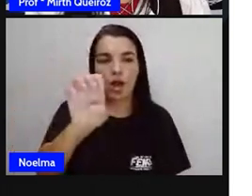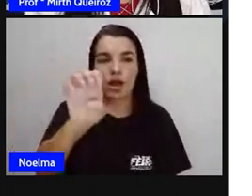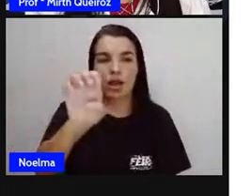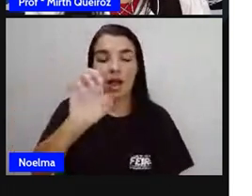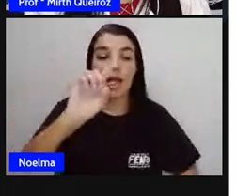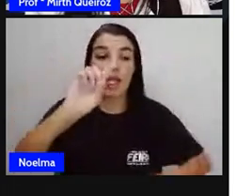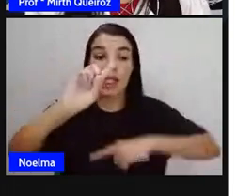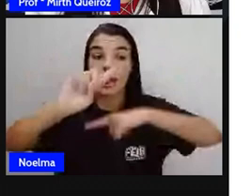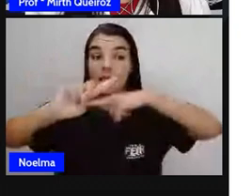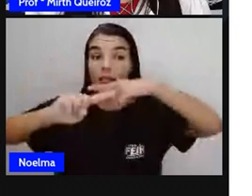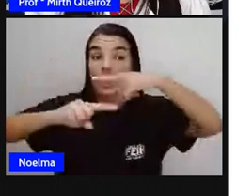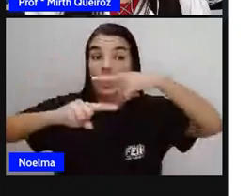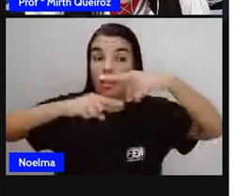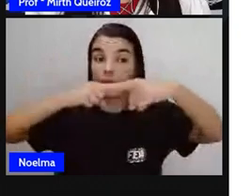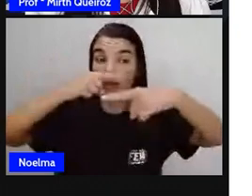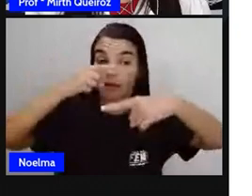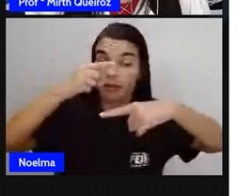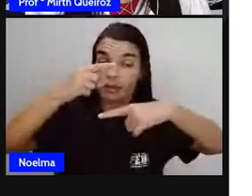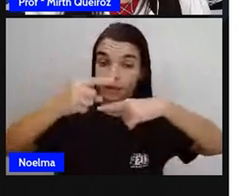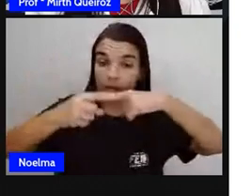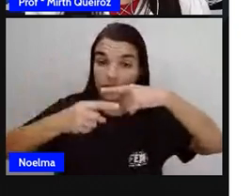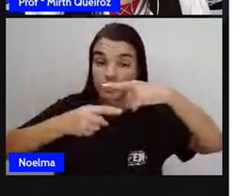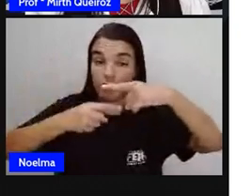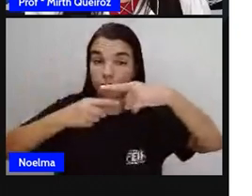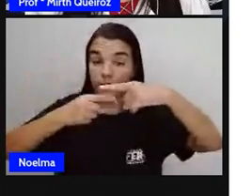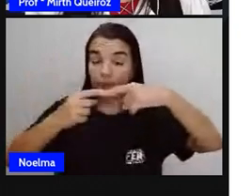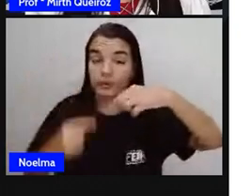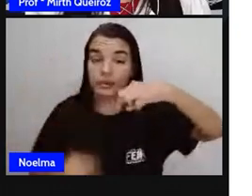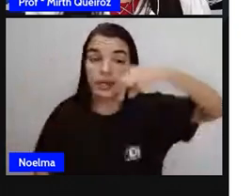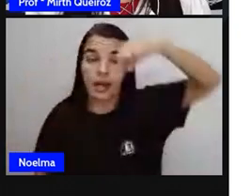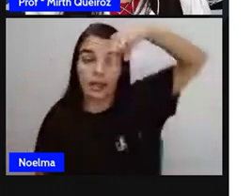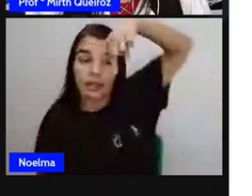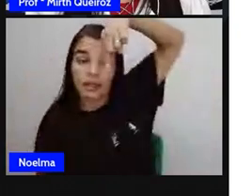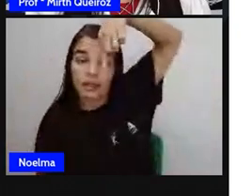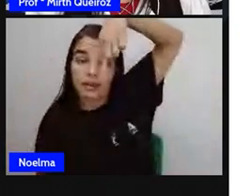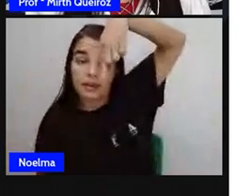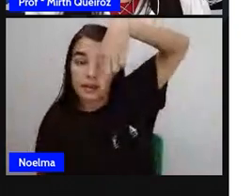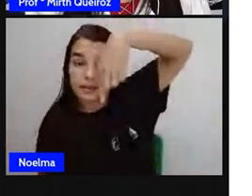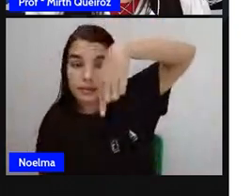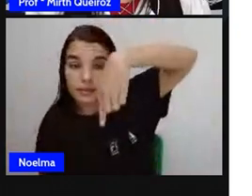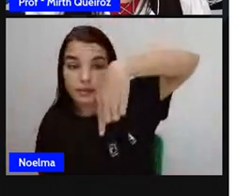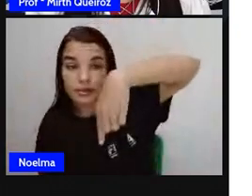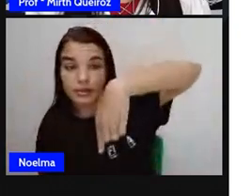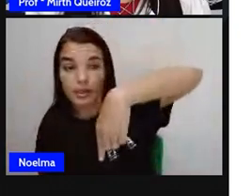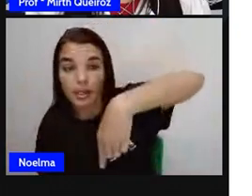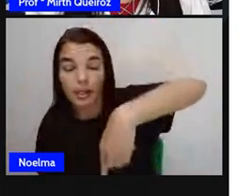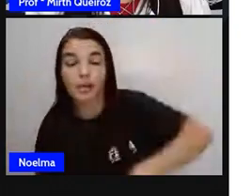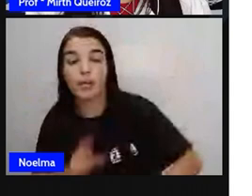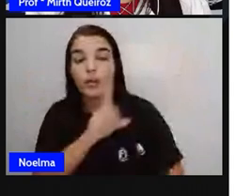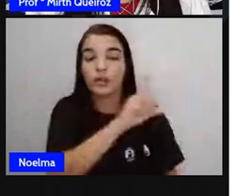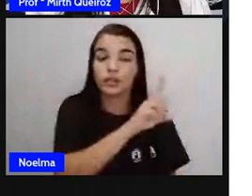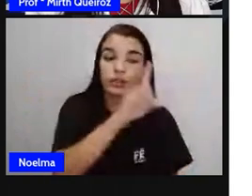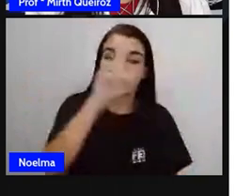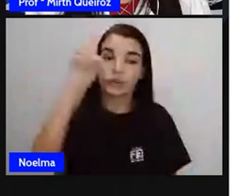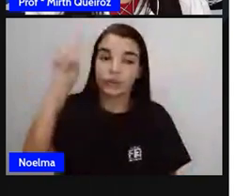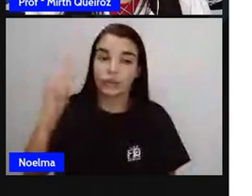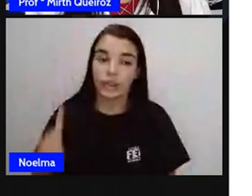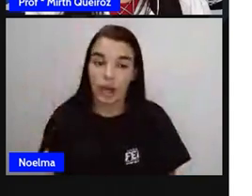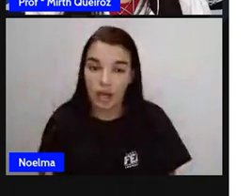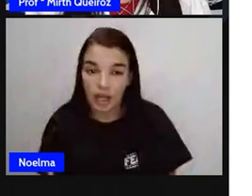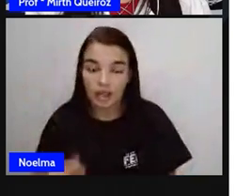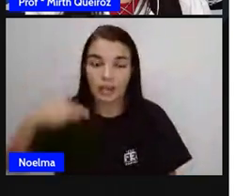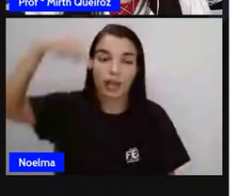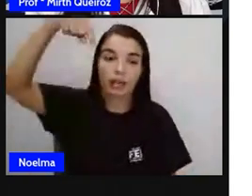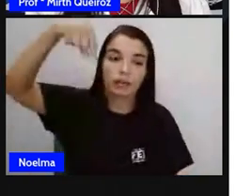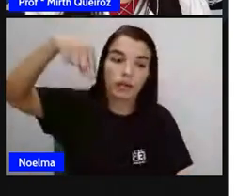E. Foi direto, seguiu direto. Depois ela virou o quê? À direita, descendo aí